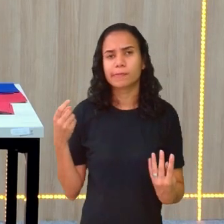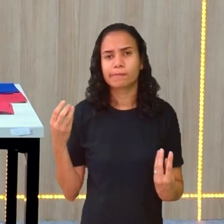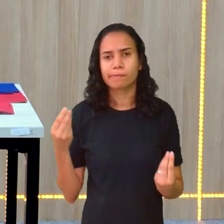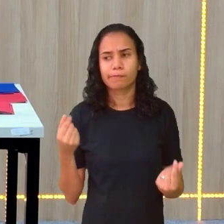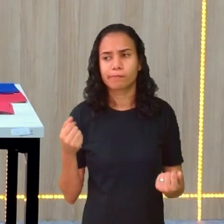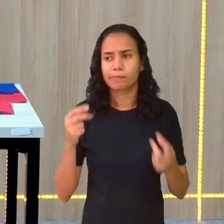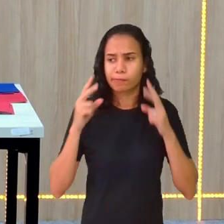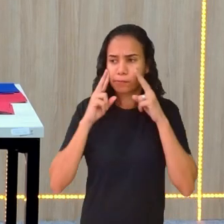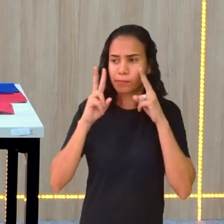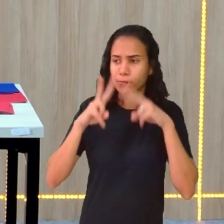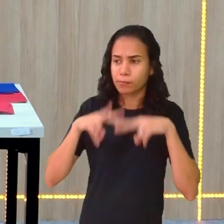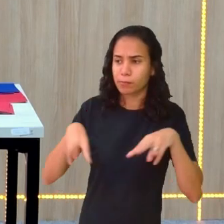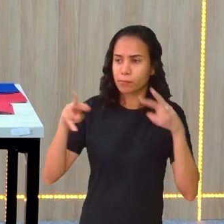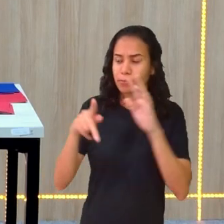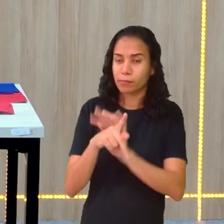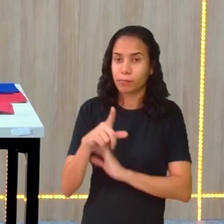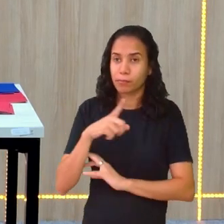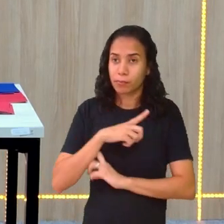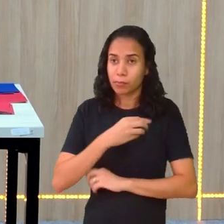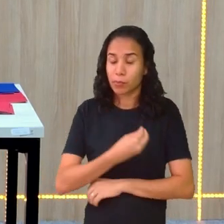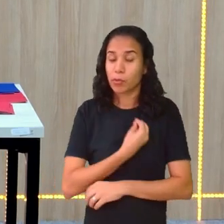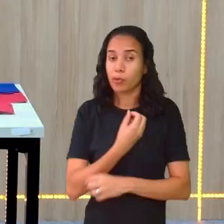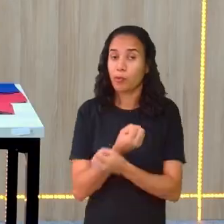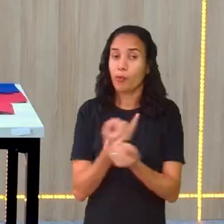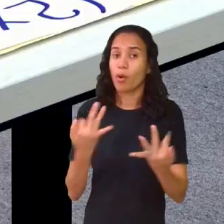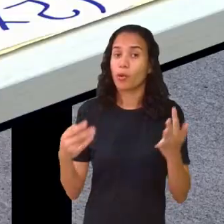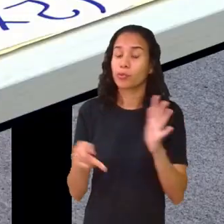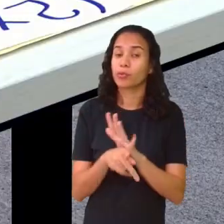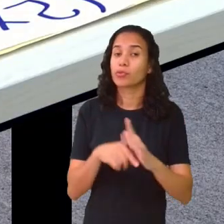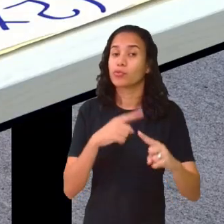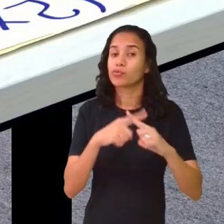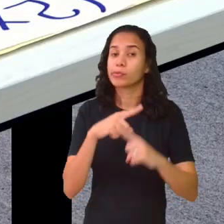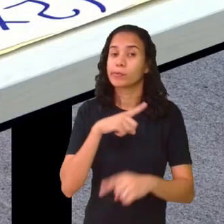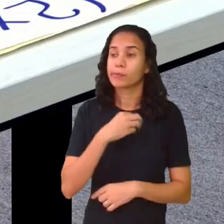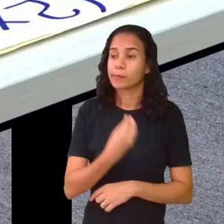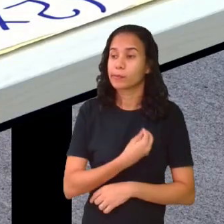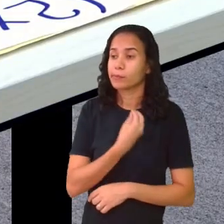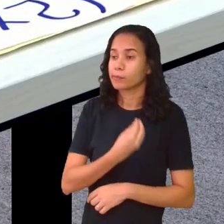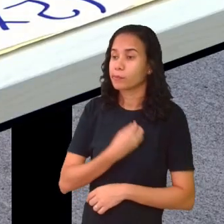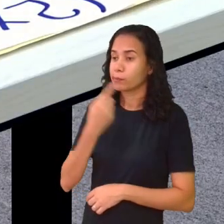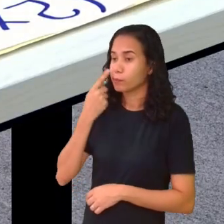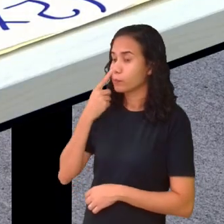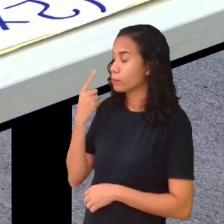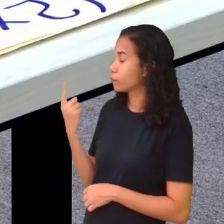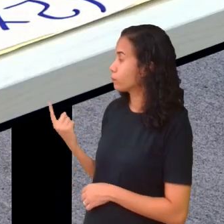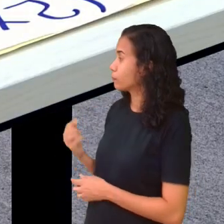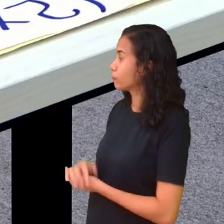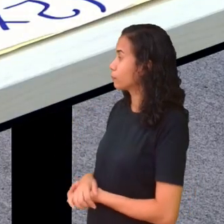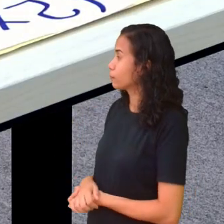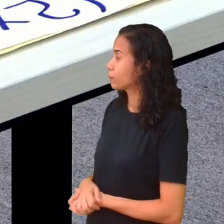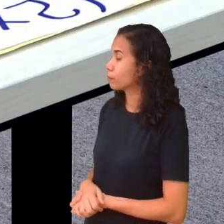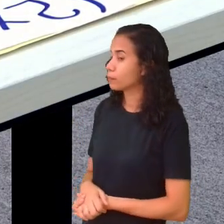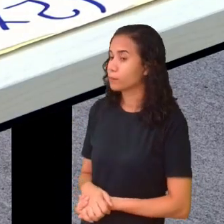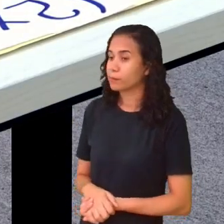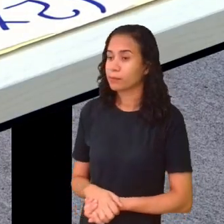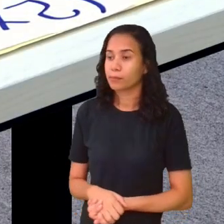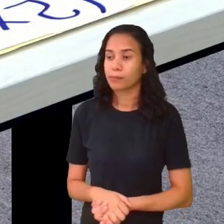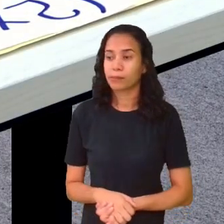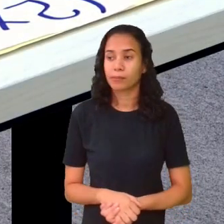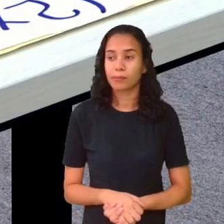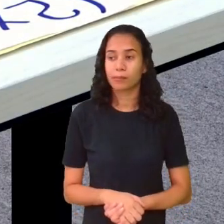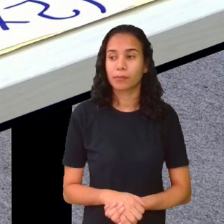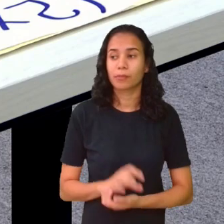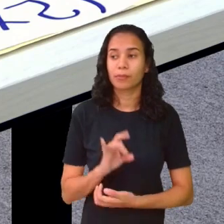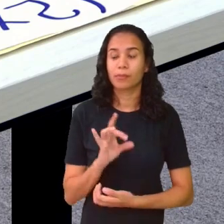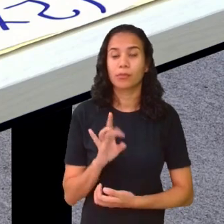Olha só, gente. Desse lado, quantos x tem aqui? Dá pra botar aqui, ó. 2x. E eu